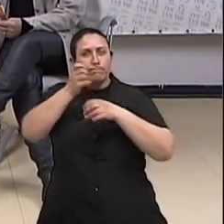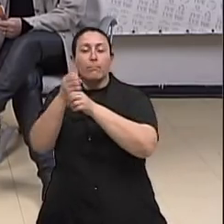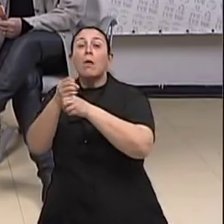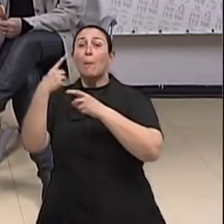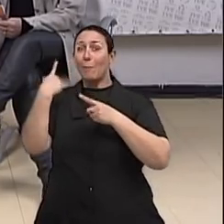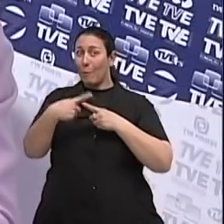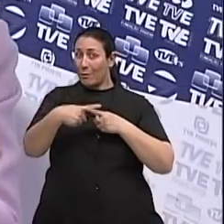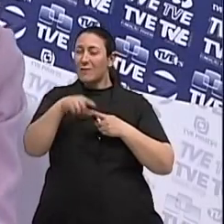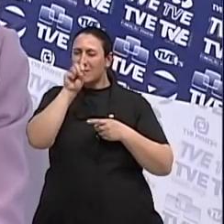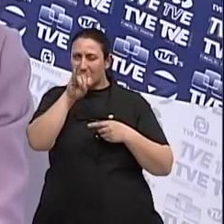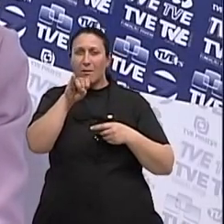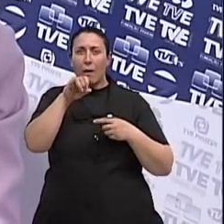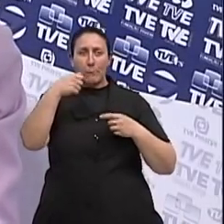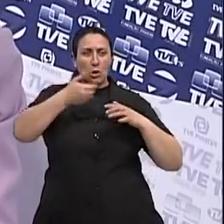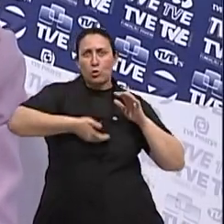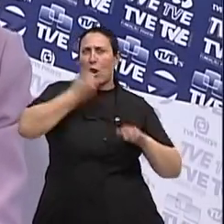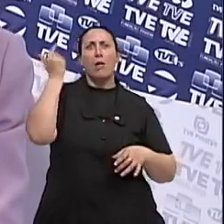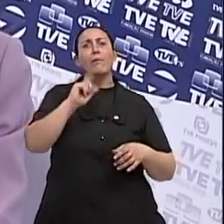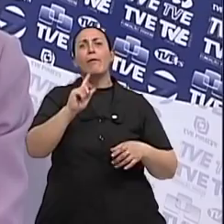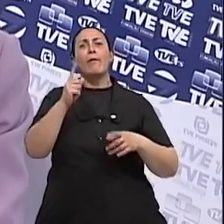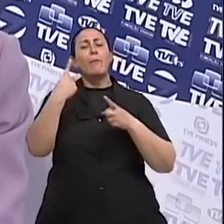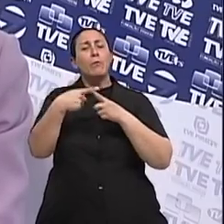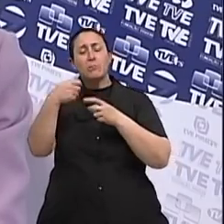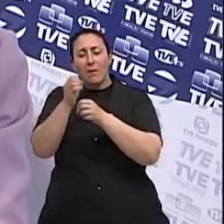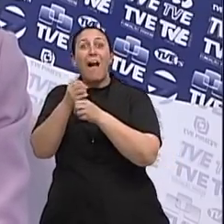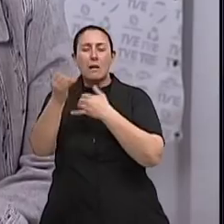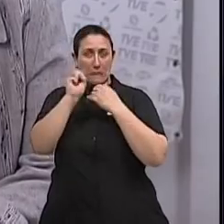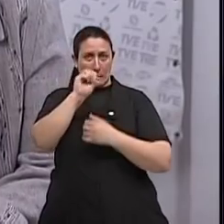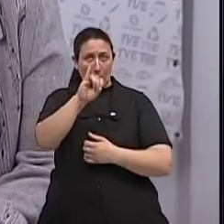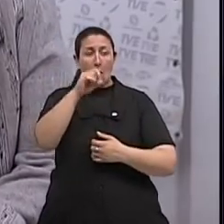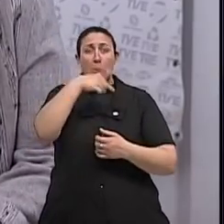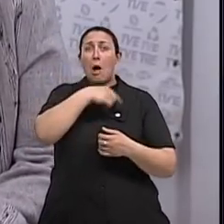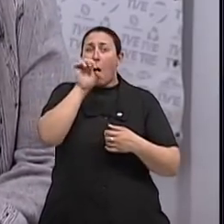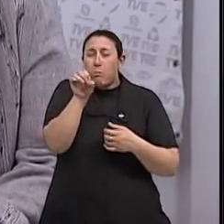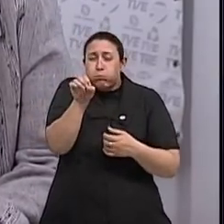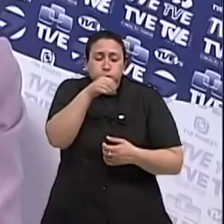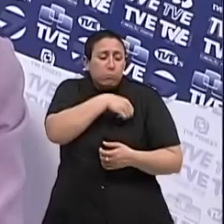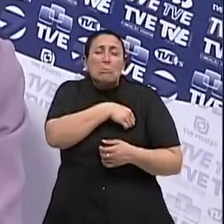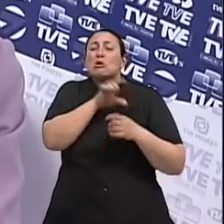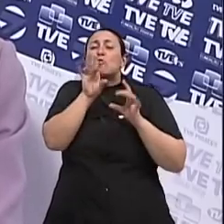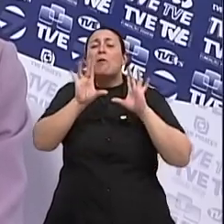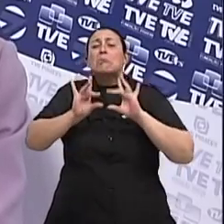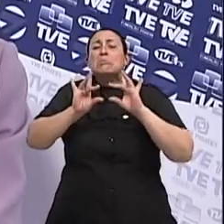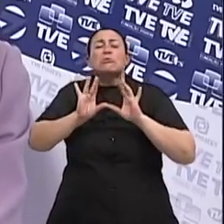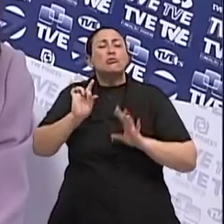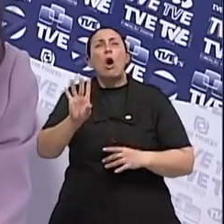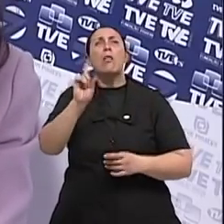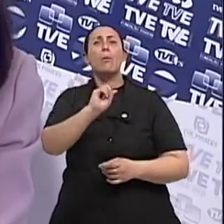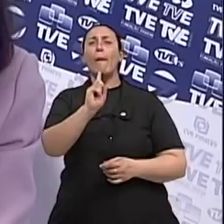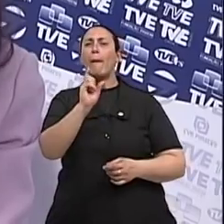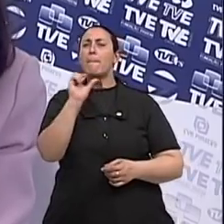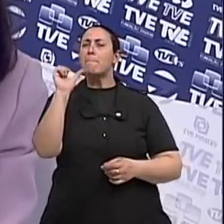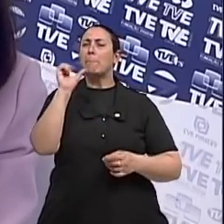Se ele é benigno, ele não vai se transformar em maligno. Ou seja, se ele é benigno, ele não é câncer. Se ele é benigno, ele não é